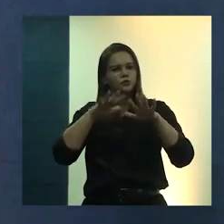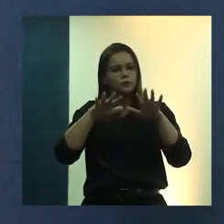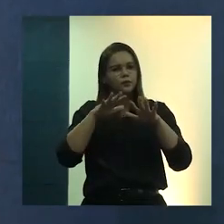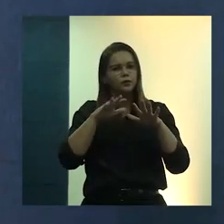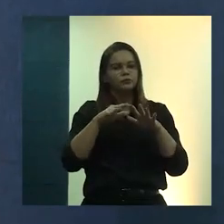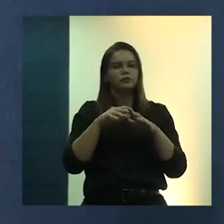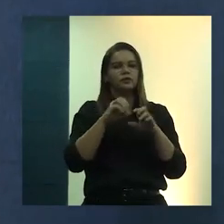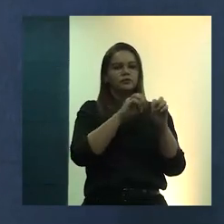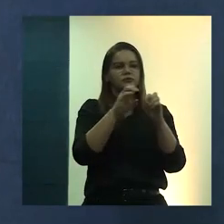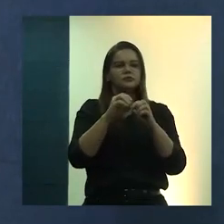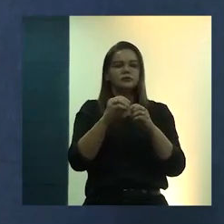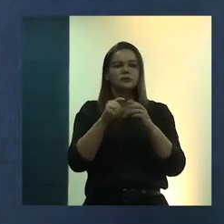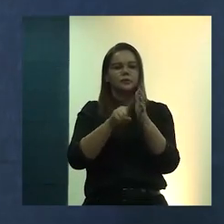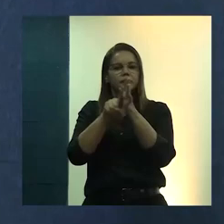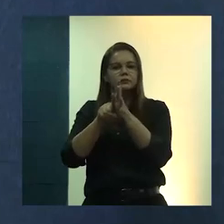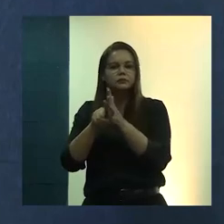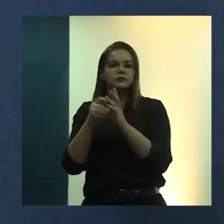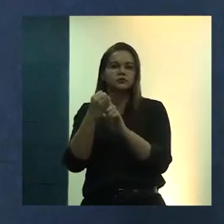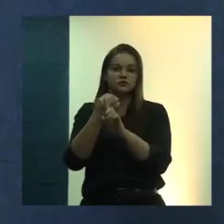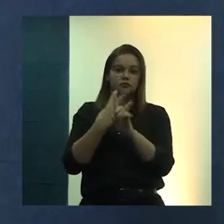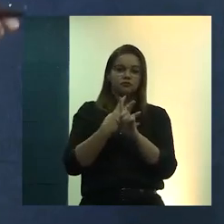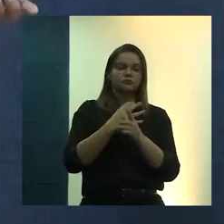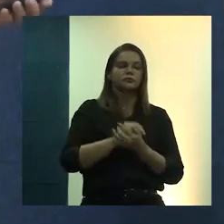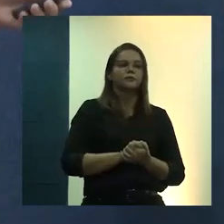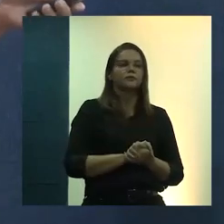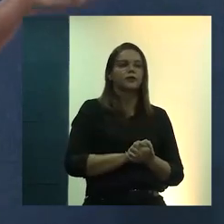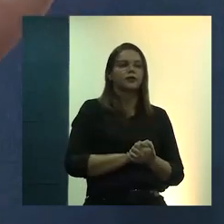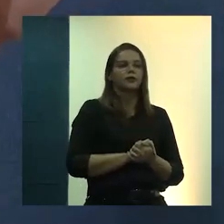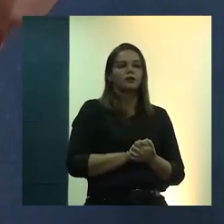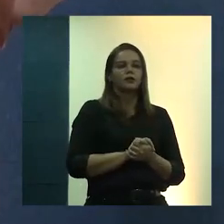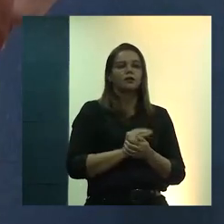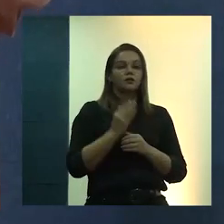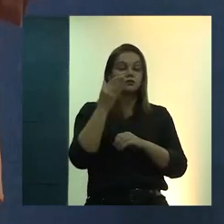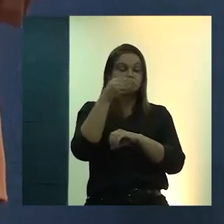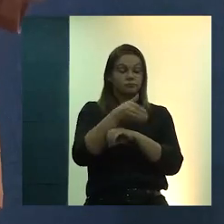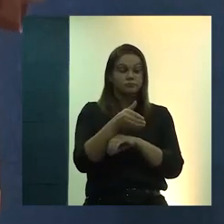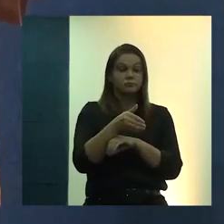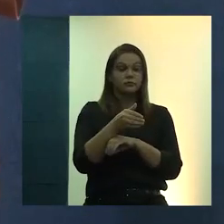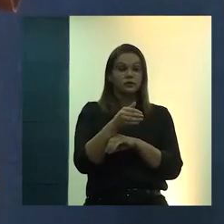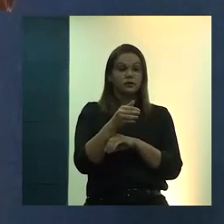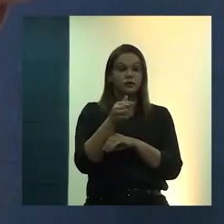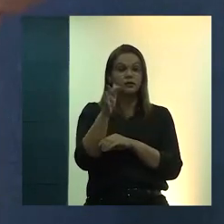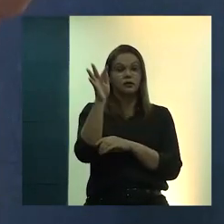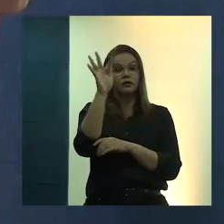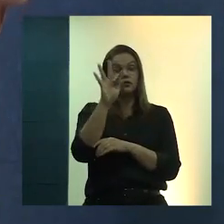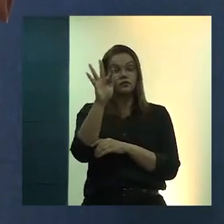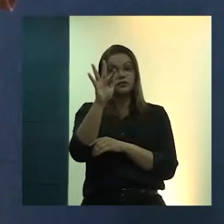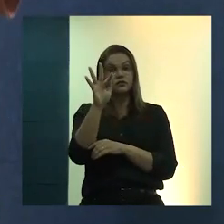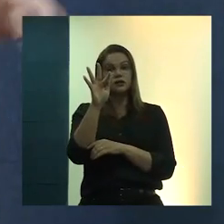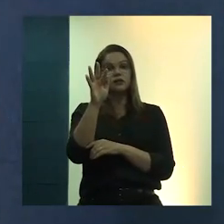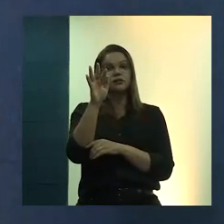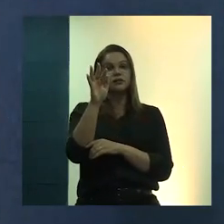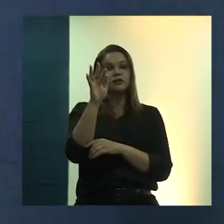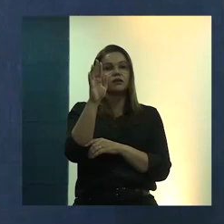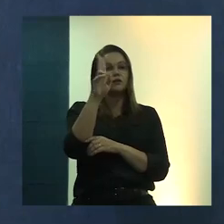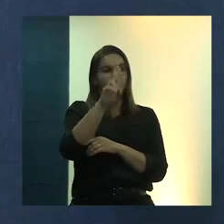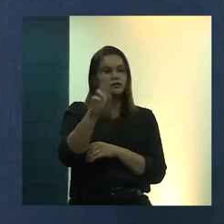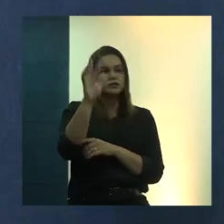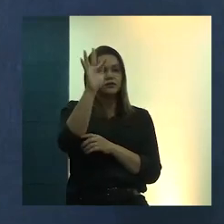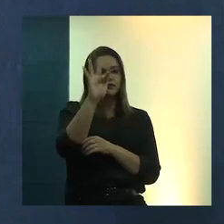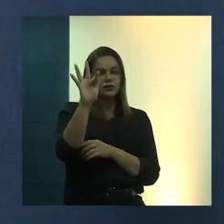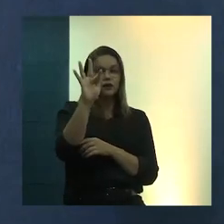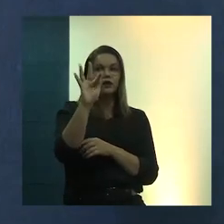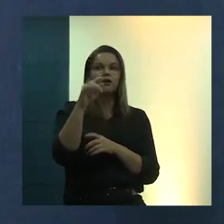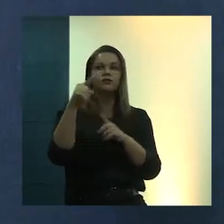Nossa entrada na universidade em 93 era um momento... Então, aqui está a Universidade Federal, a Faculdade de Arquitetura, o Programa de Pós